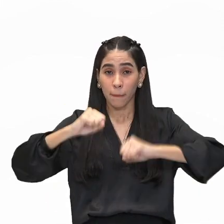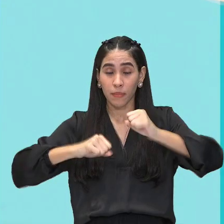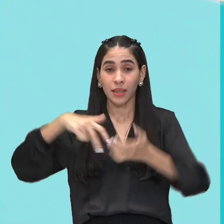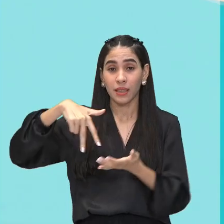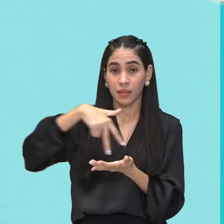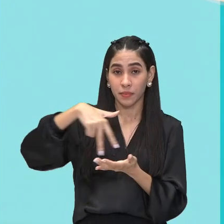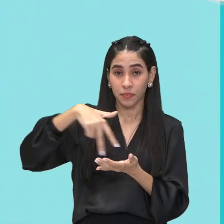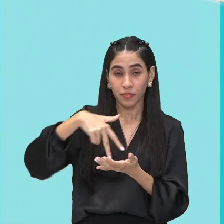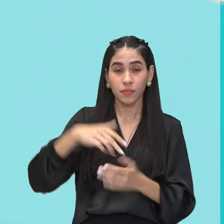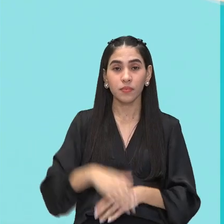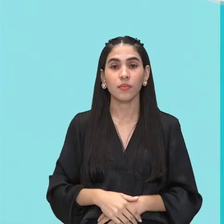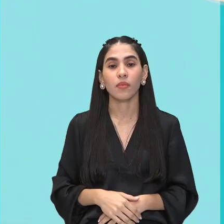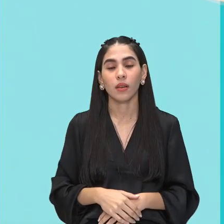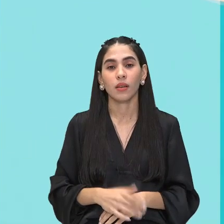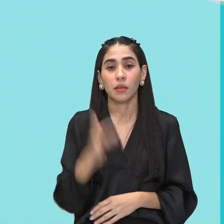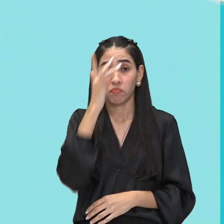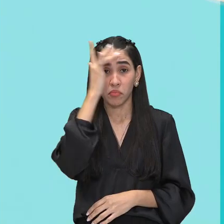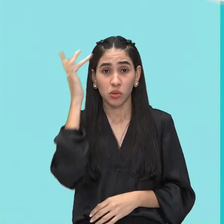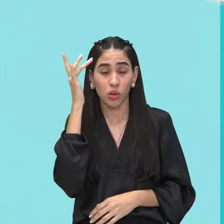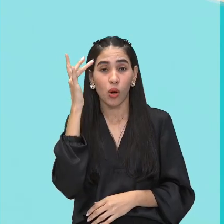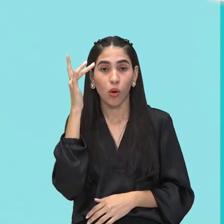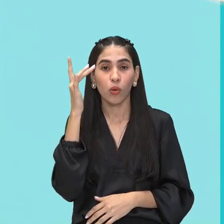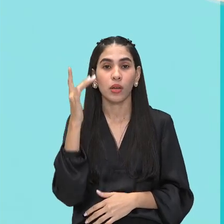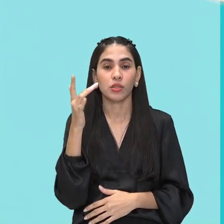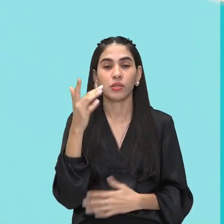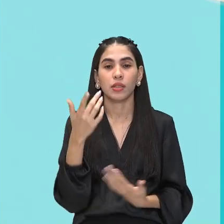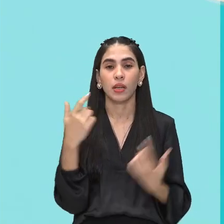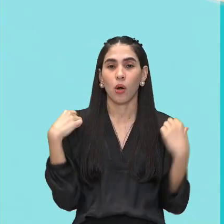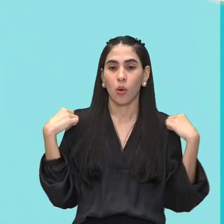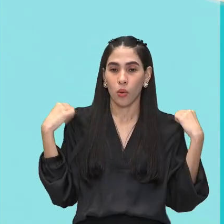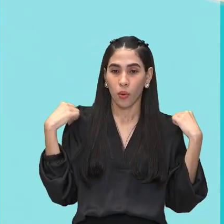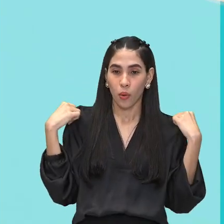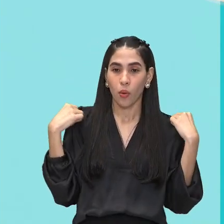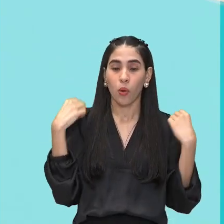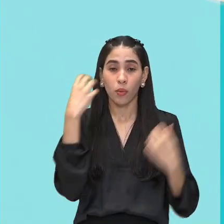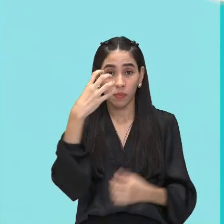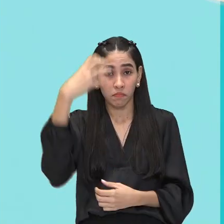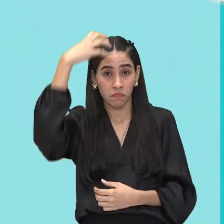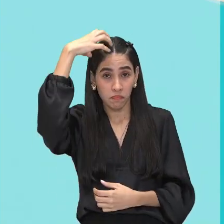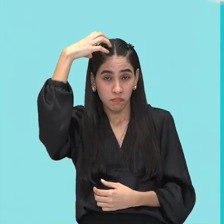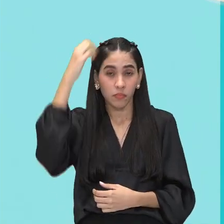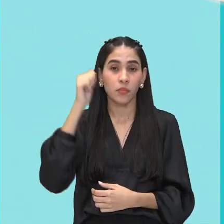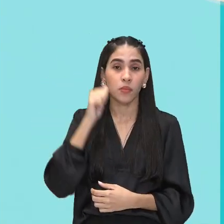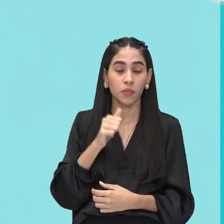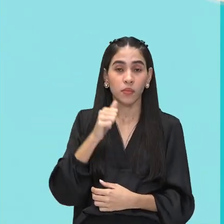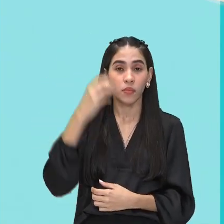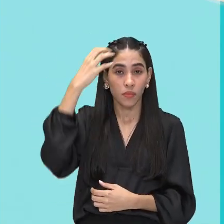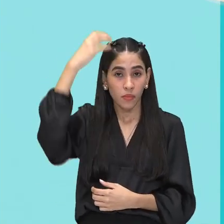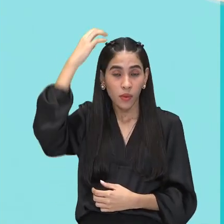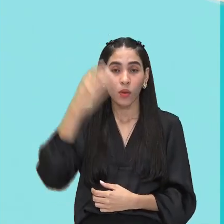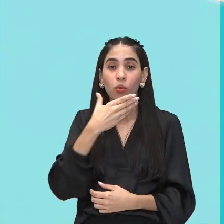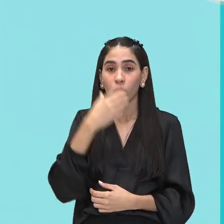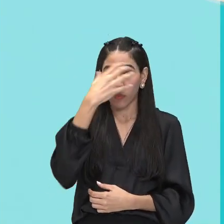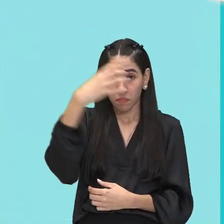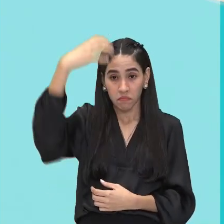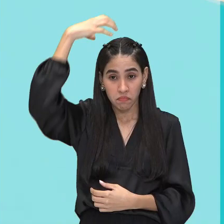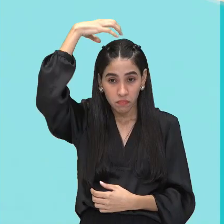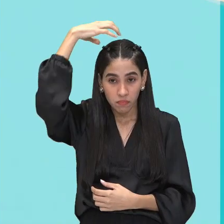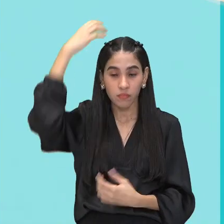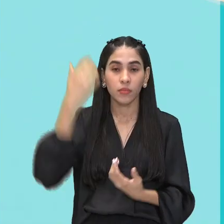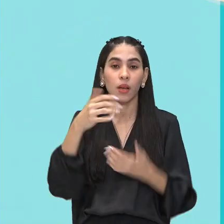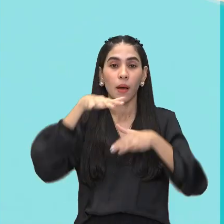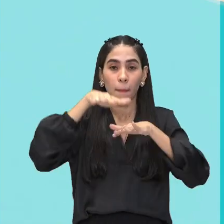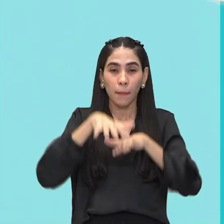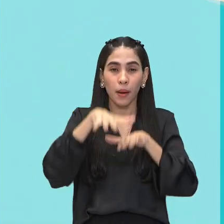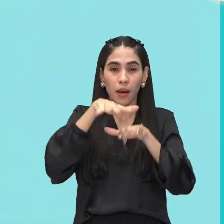os brincantes, eles se fantasiam ali de reis e rainhas do Congo e vão para as